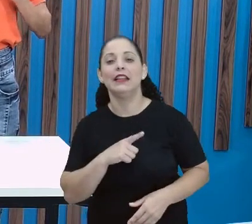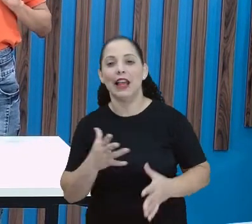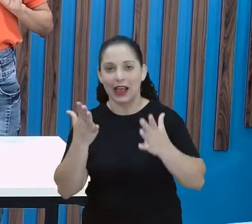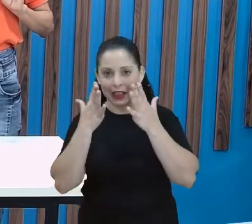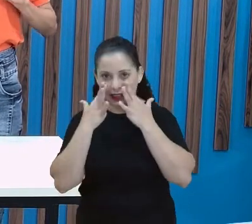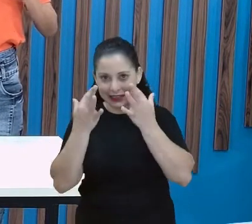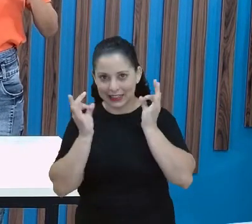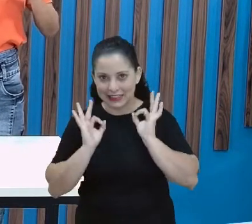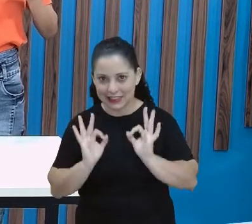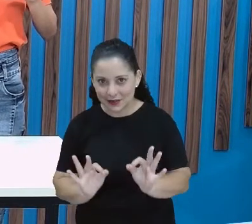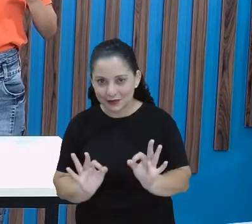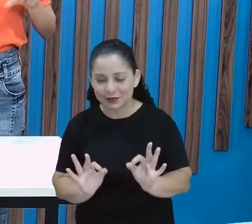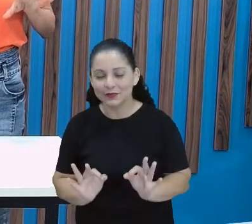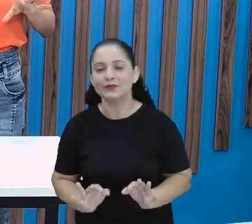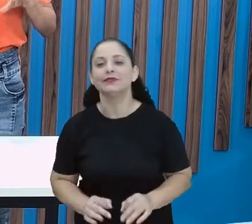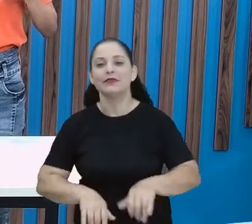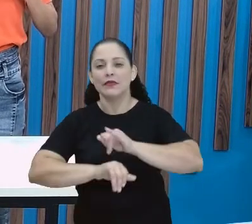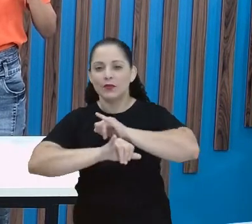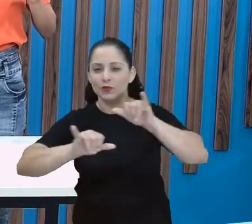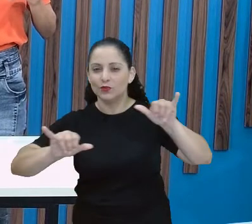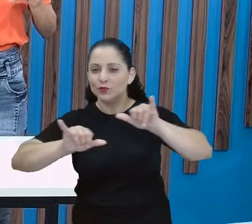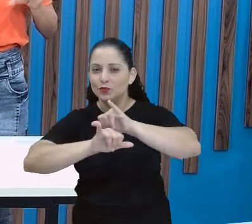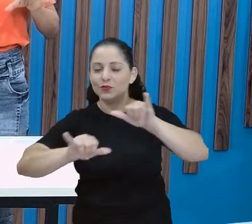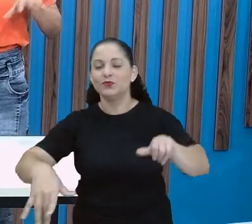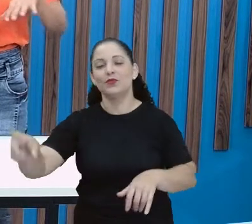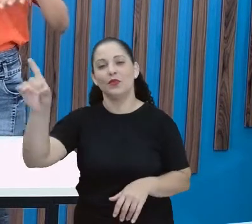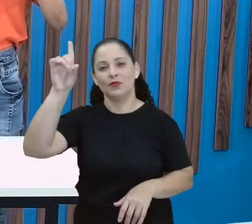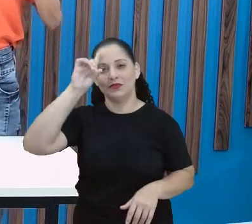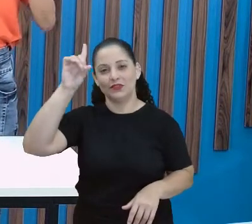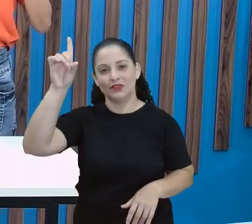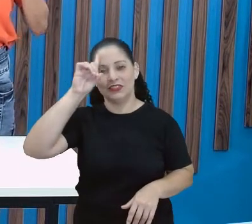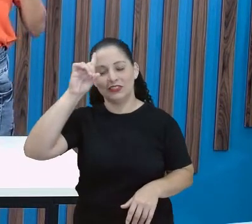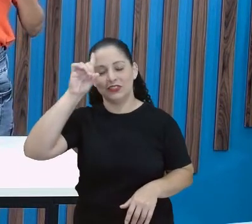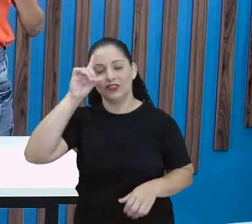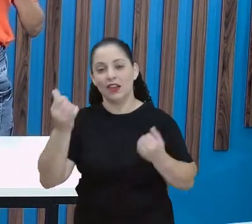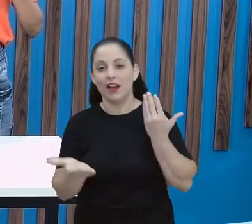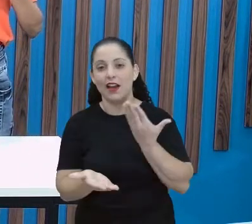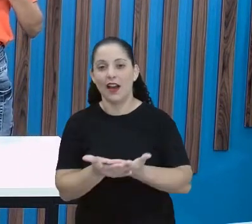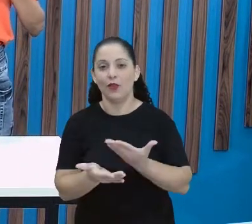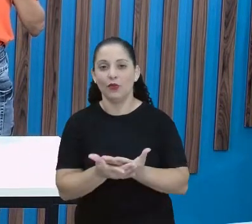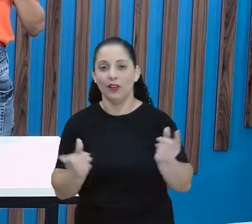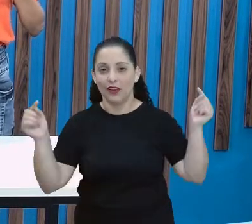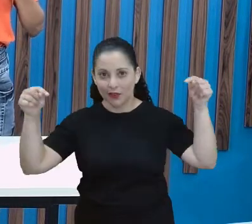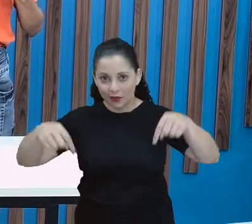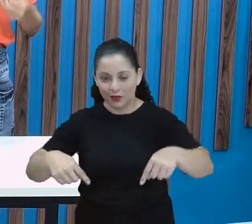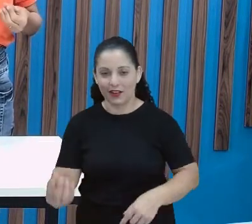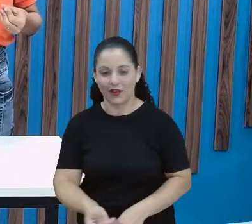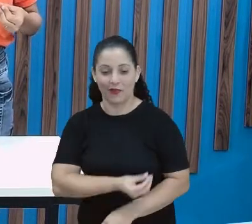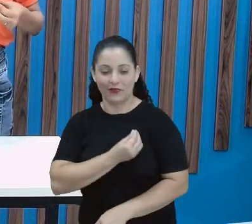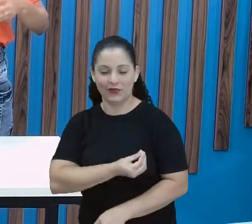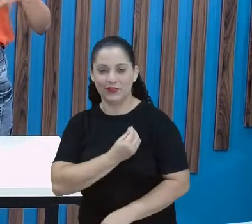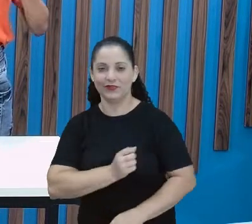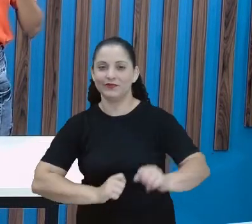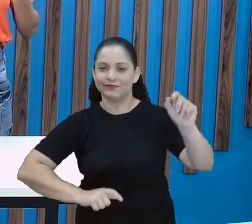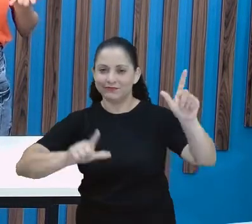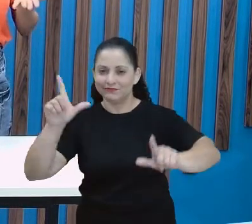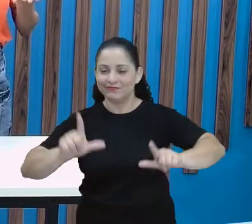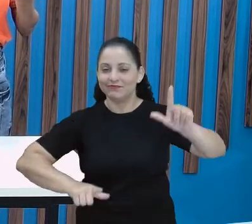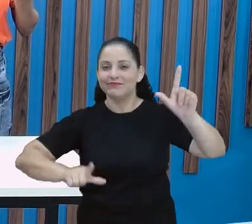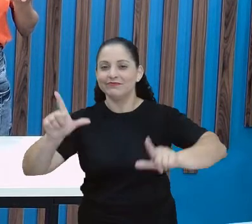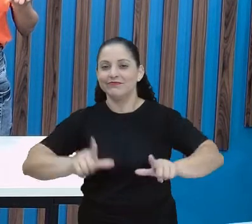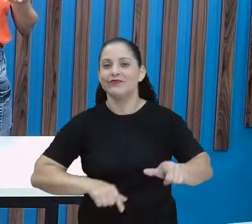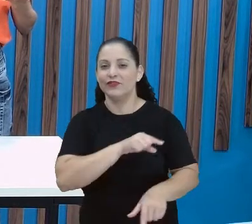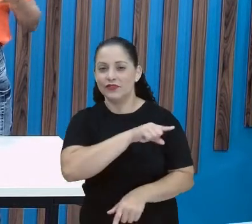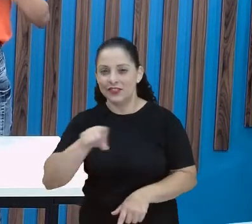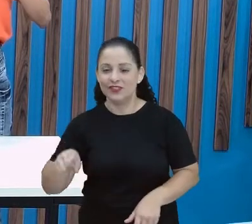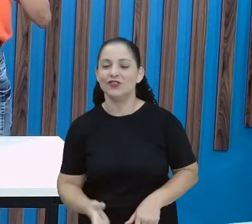atento a esses recadinhos diários, tá? A nossa aula está sendo exibida ao vivo. A TV, você